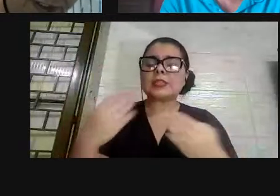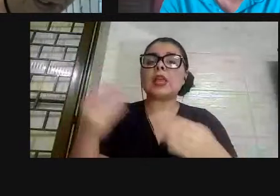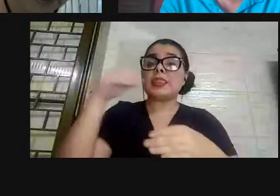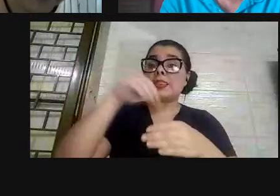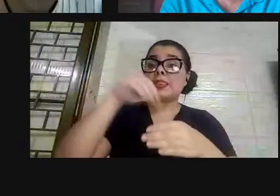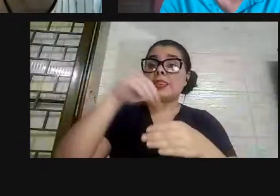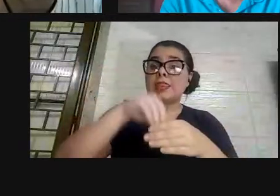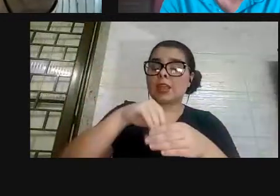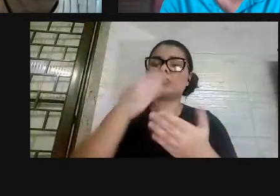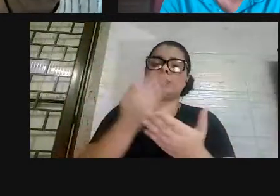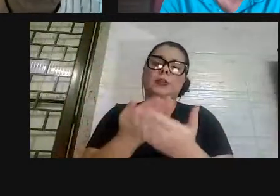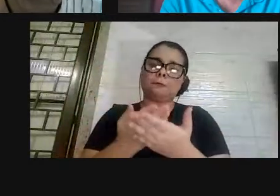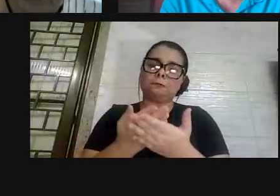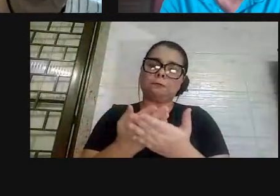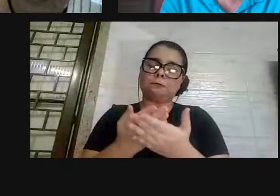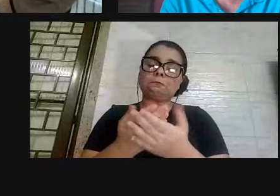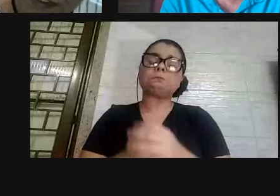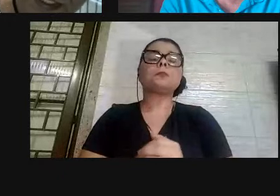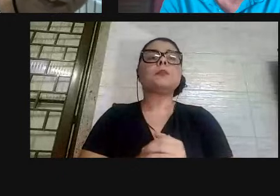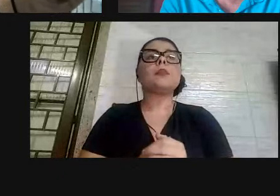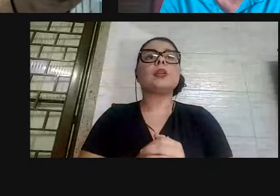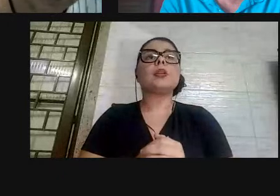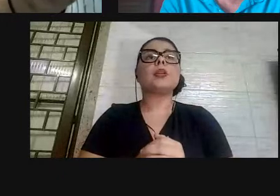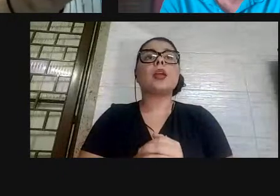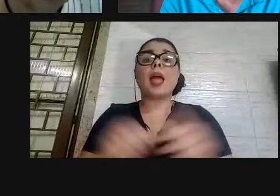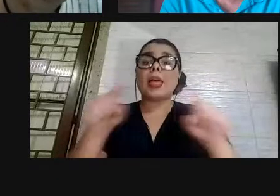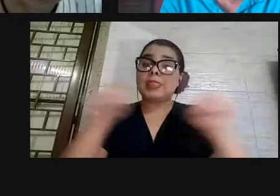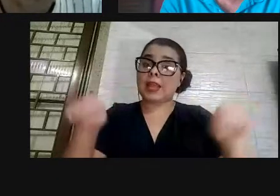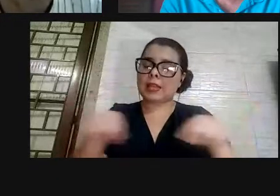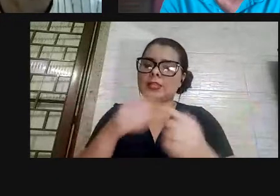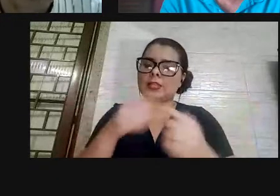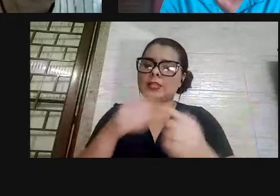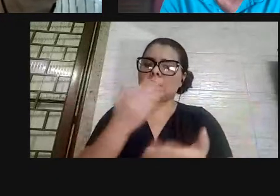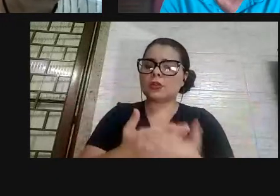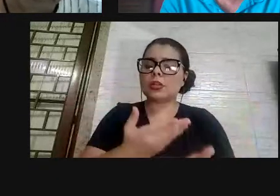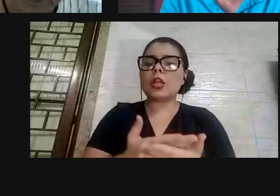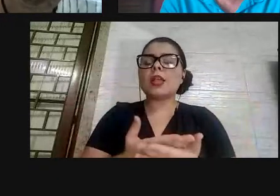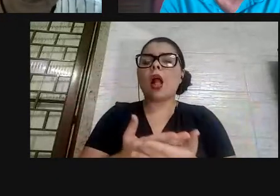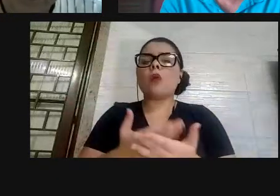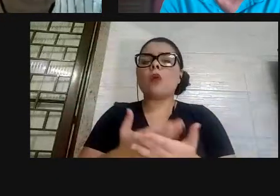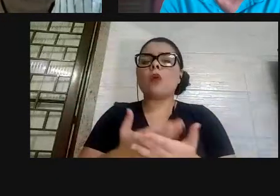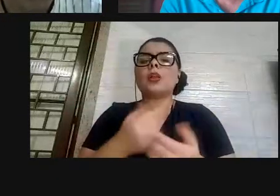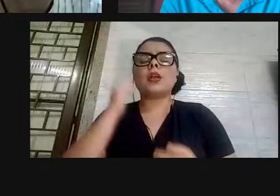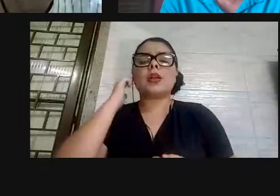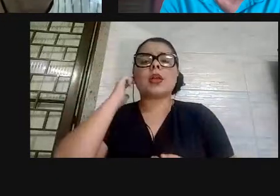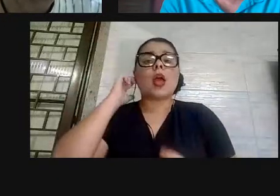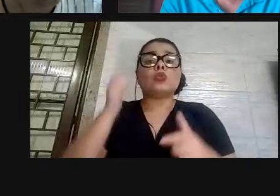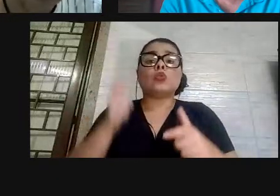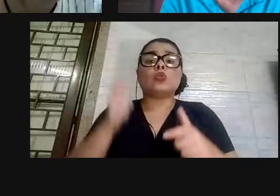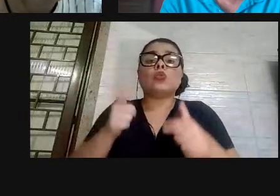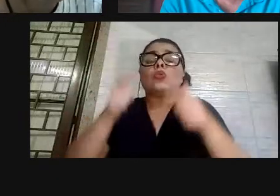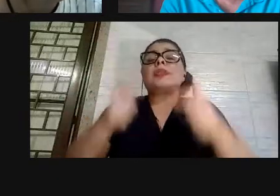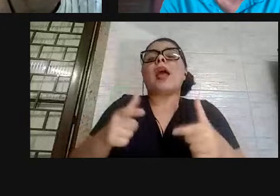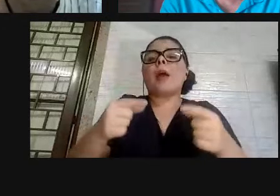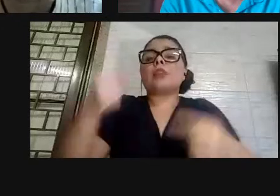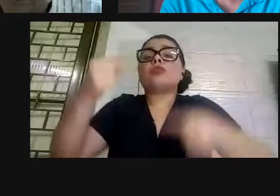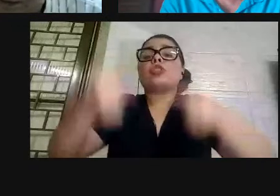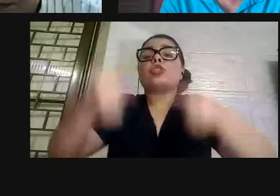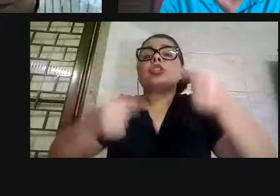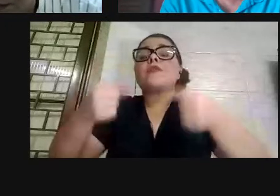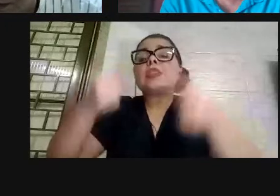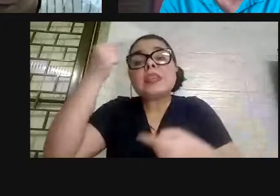importante, diz que a sala de aula é um lugar de disputa de consciência, lugar de disputa de ideias, de disputa de contra